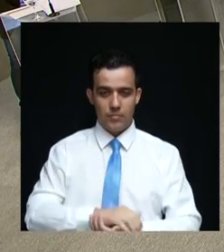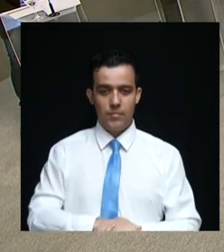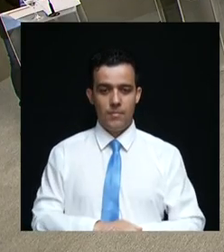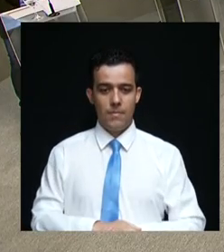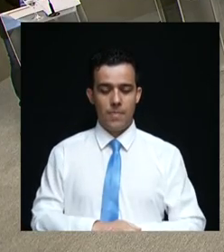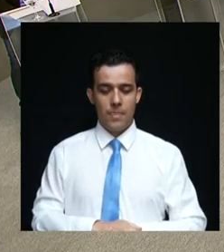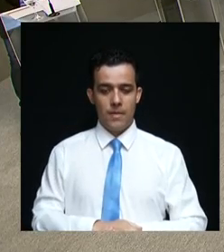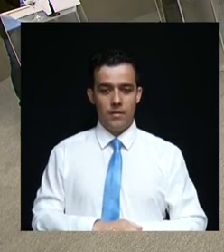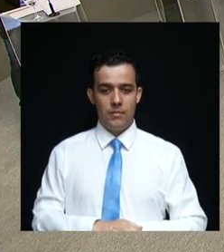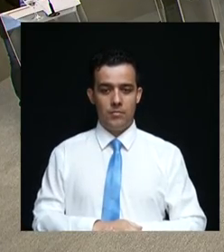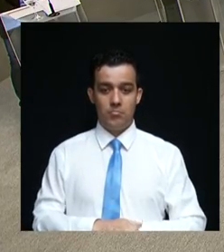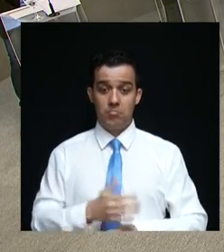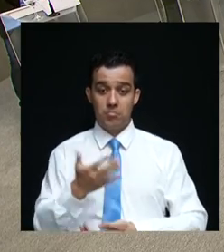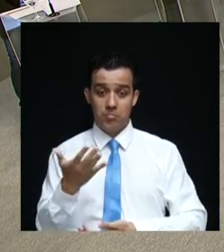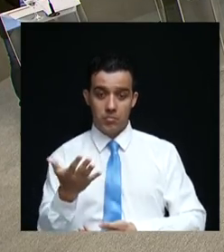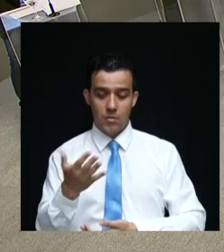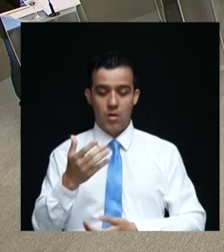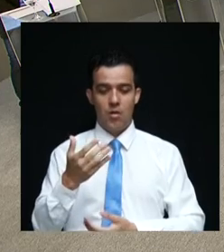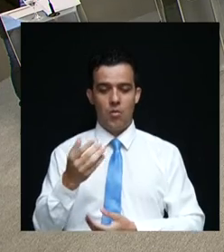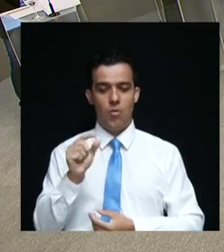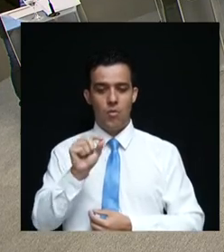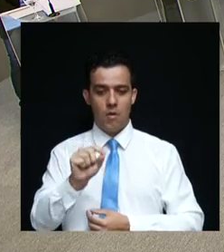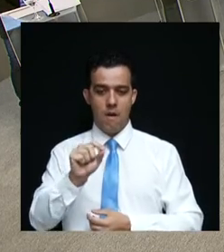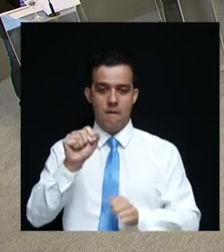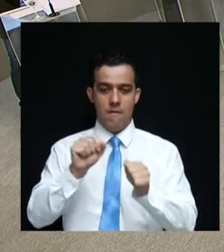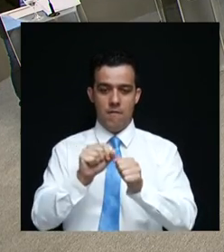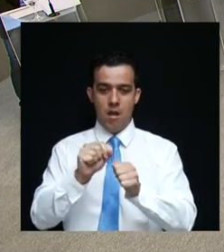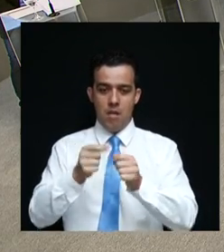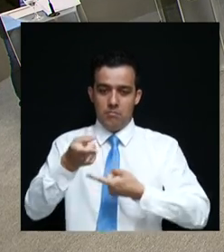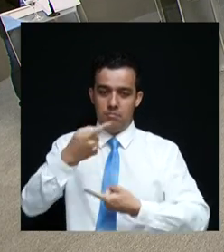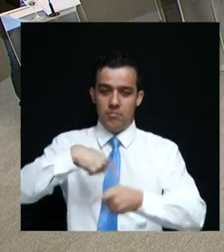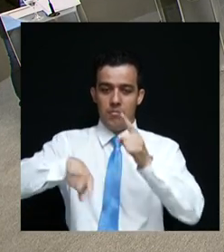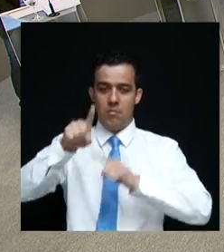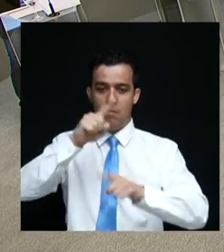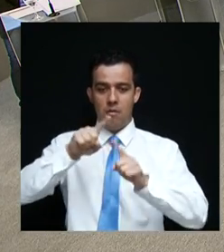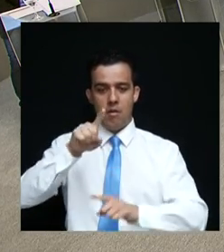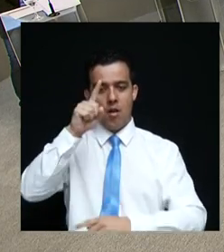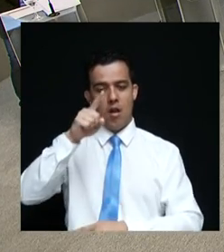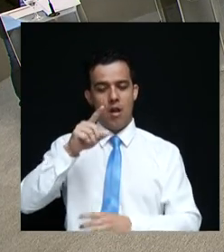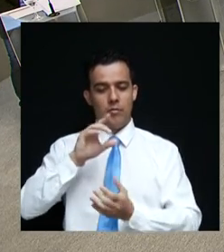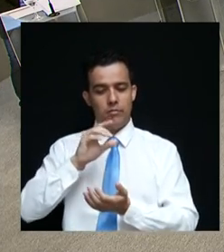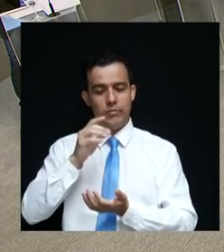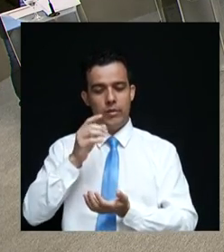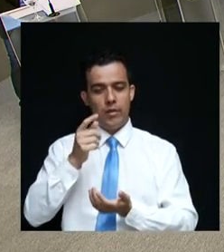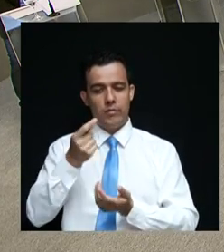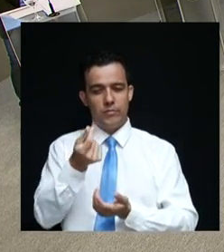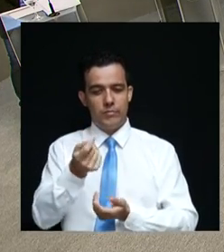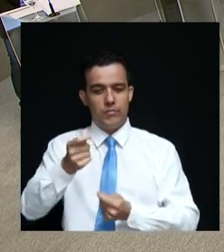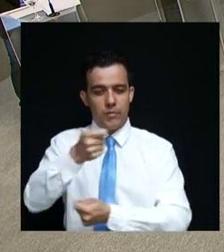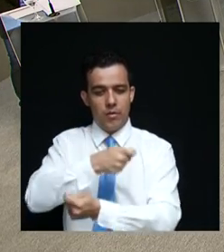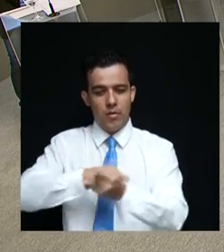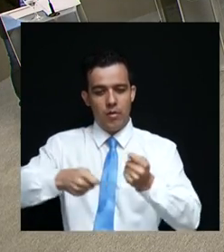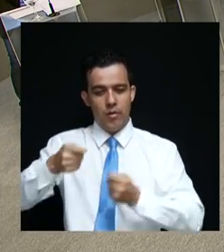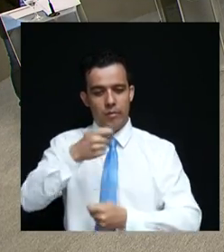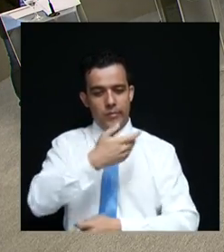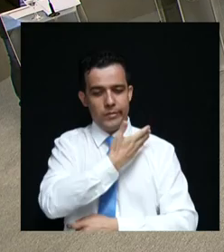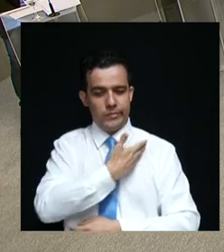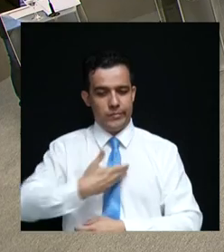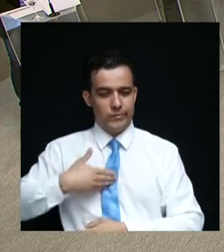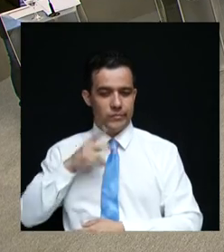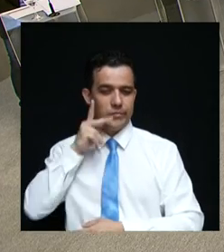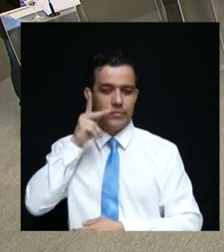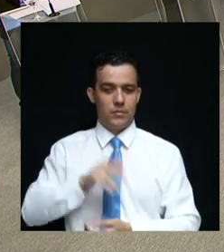O que o senhor, a senhora, caso, faria para alavancar a economia do Estado? Perdão, candidato, é o senhor mesmo.